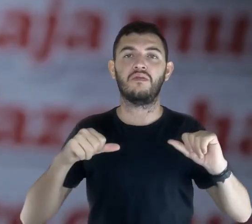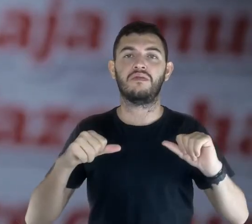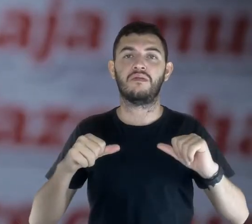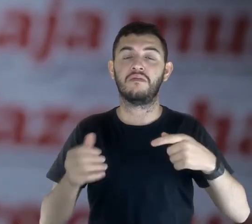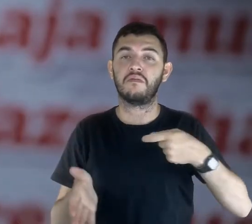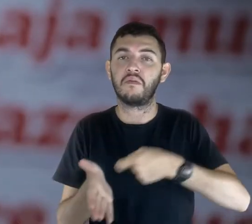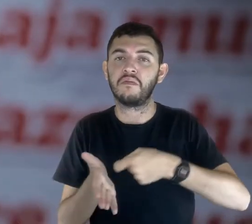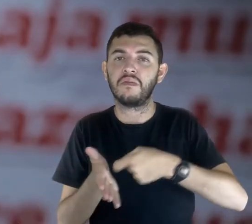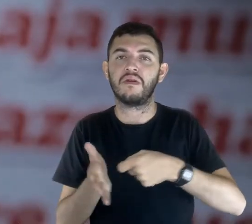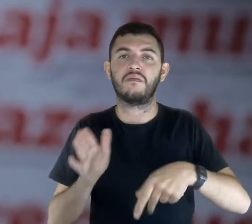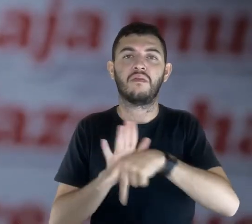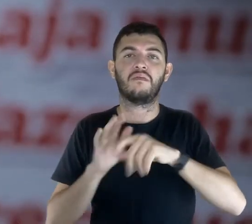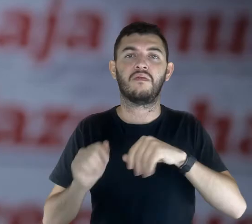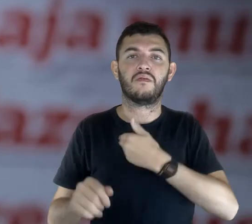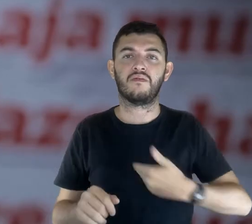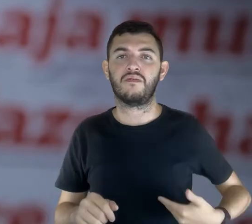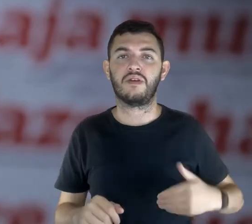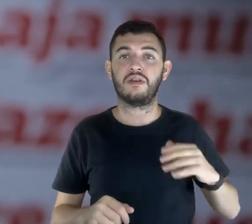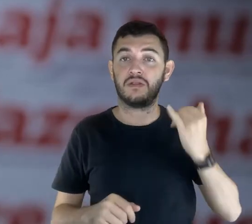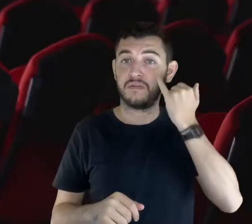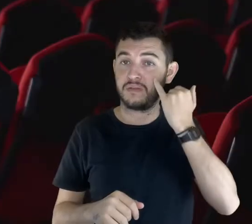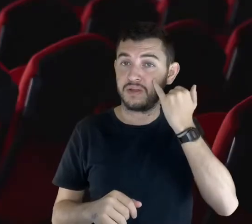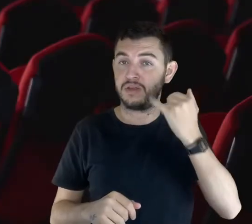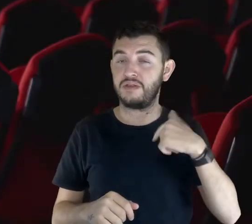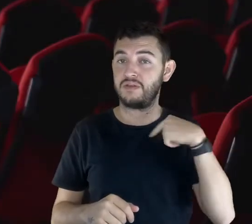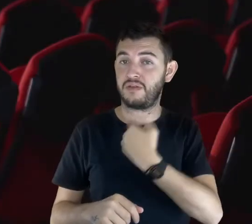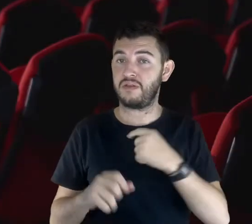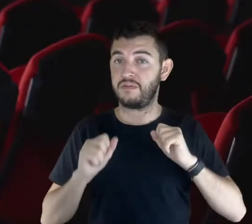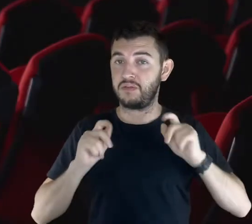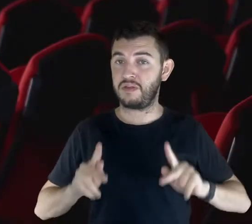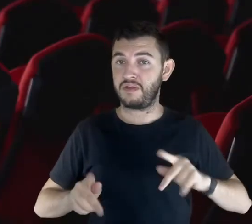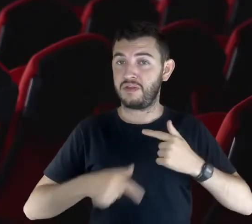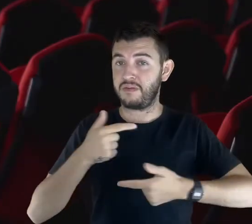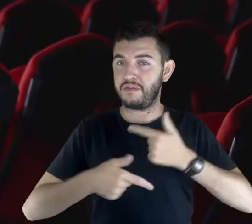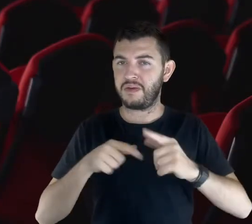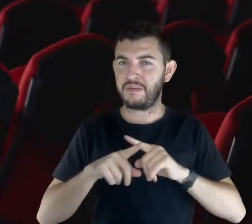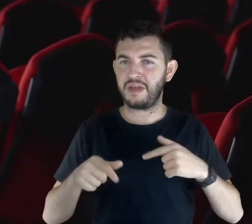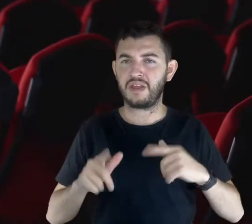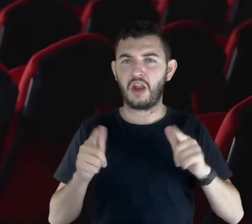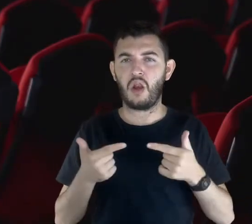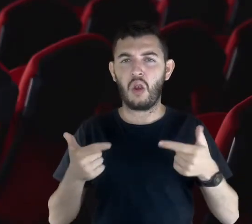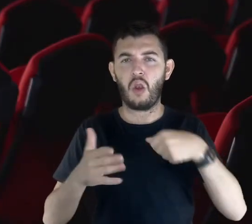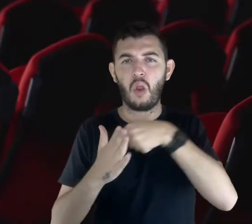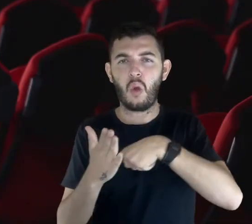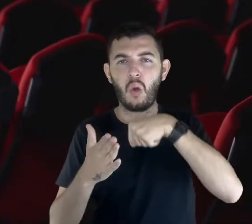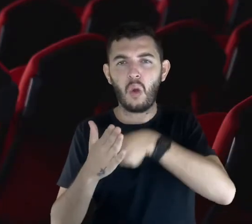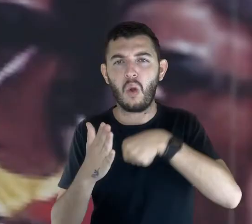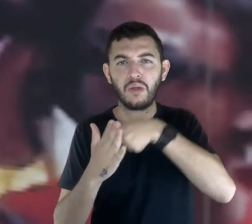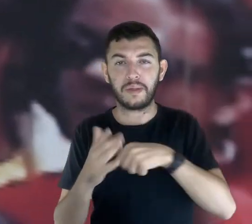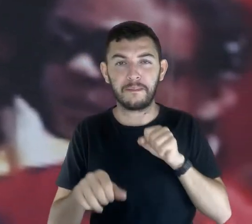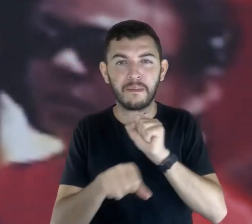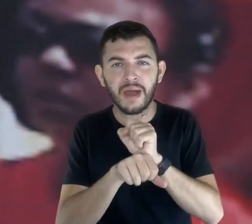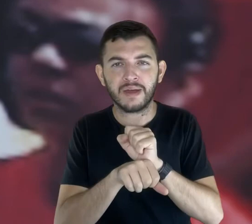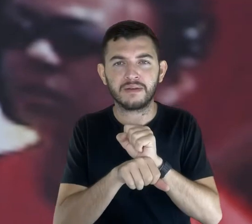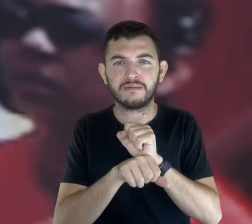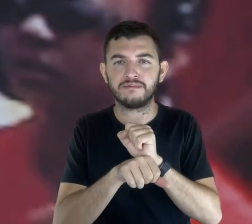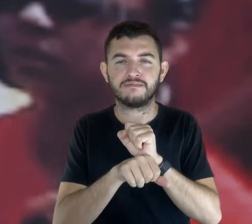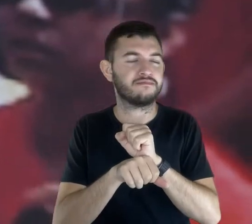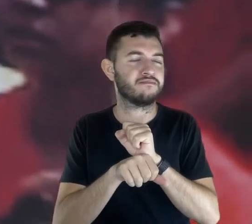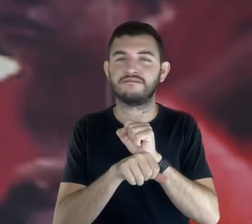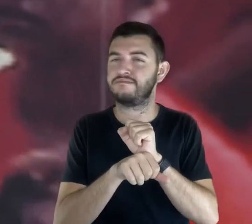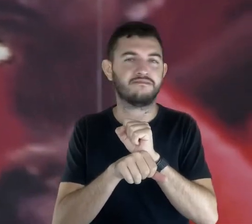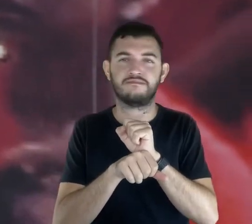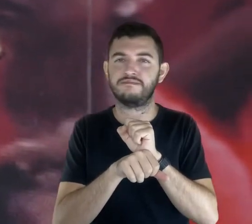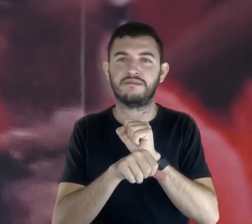colocado aqui pelo governador Ibanez. Aposentamos o nosso trabalho, mas jamais aposentaremos da luta em